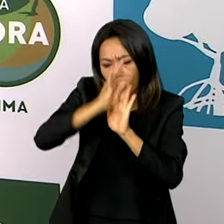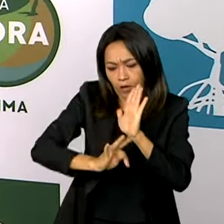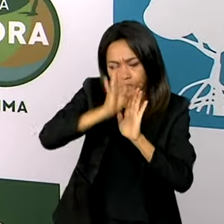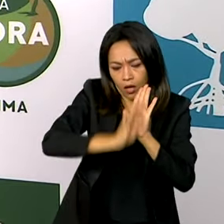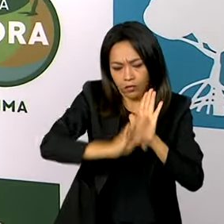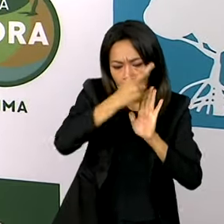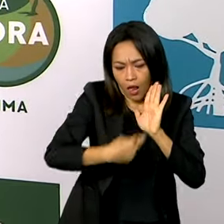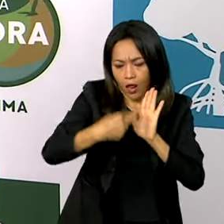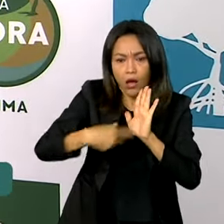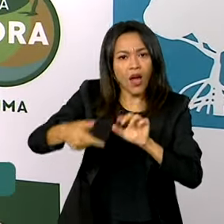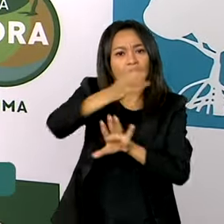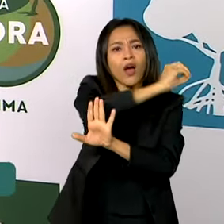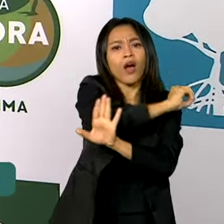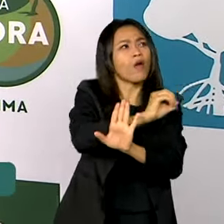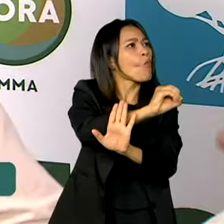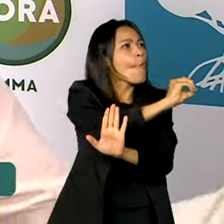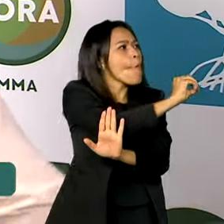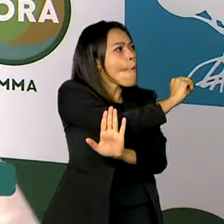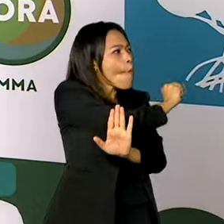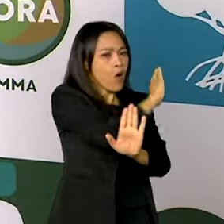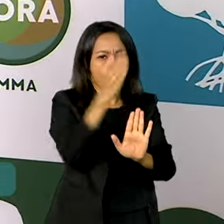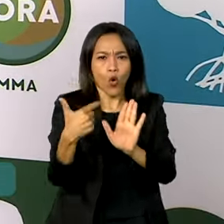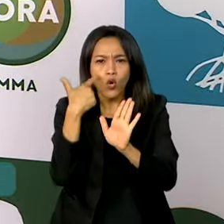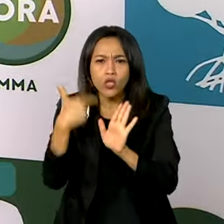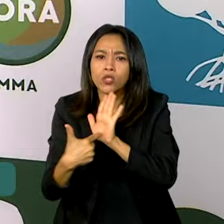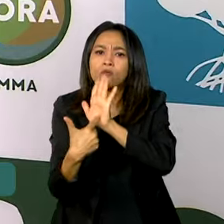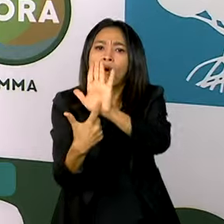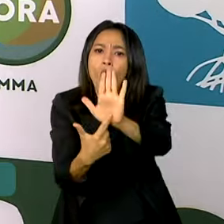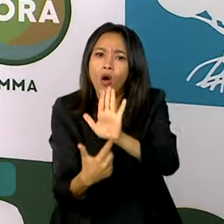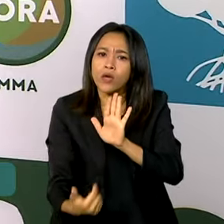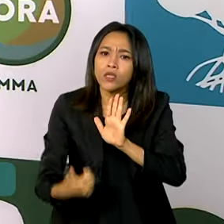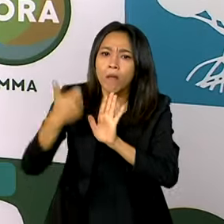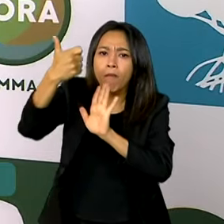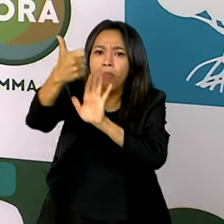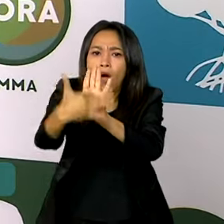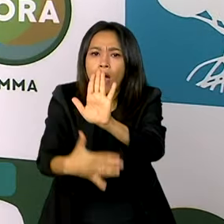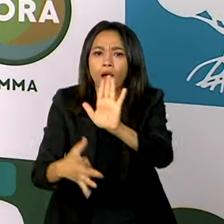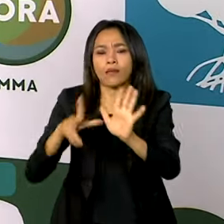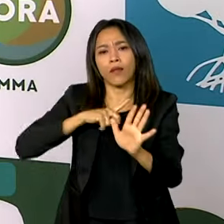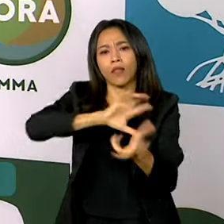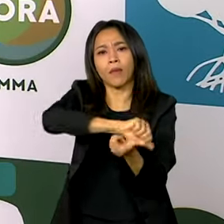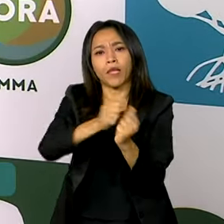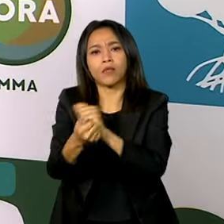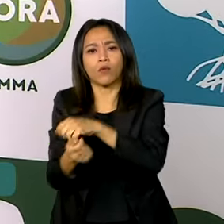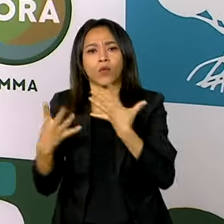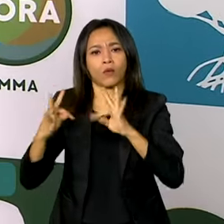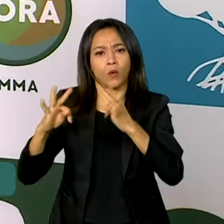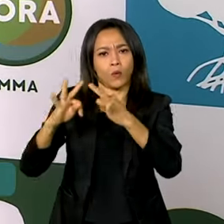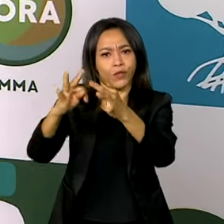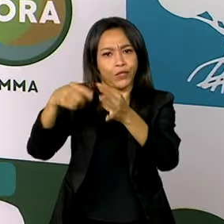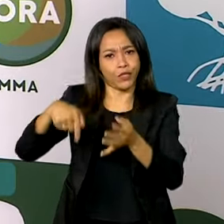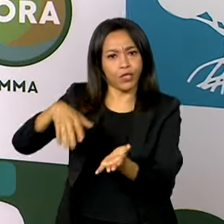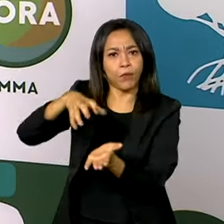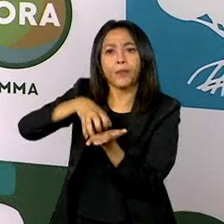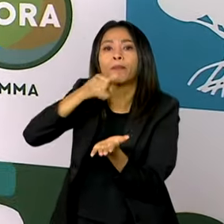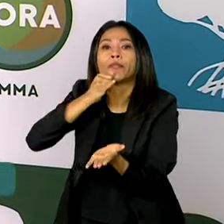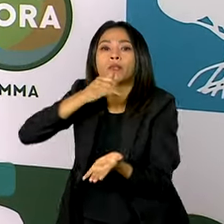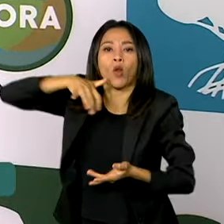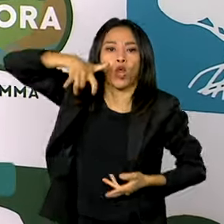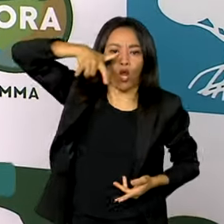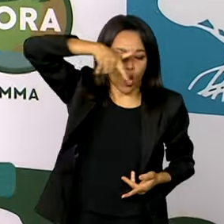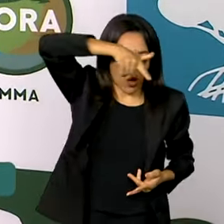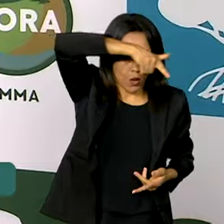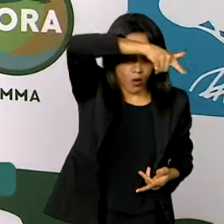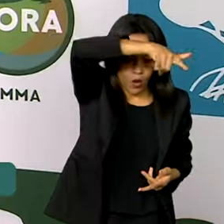que muitas vezes antes não era visto, hoje já é visto. Os monitores ficaram mais adaptados com a tecnologia, que nem o drone, o